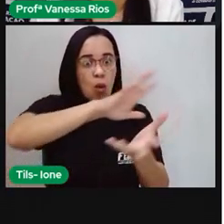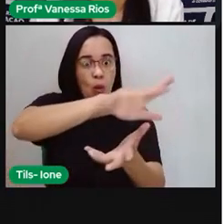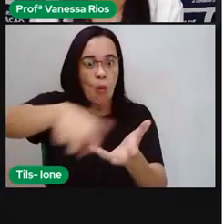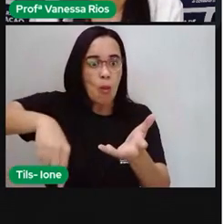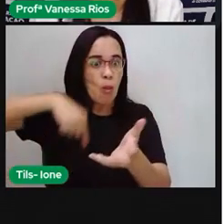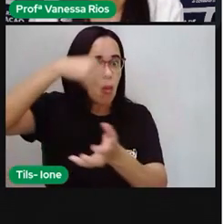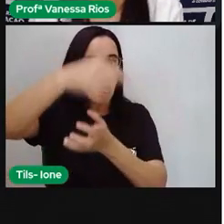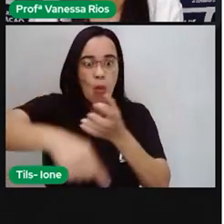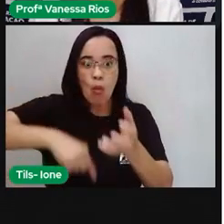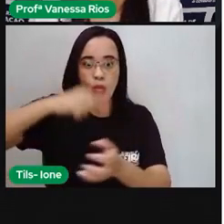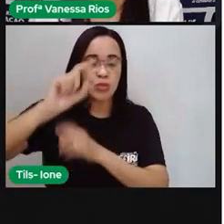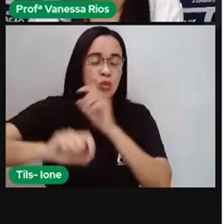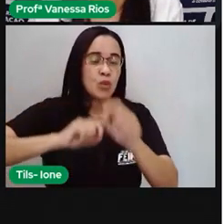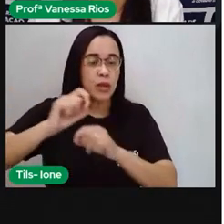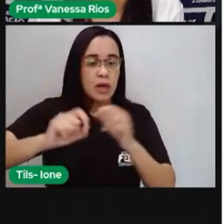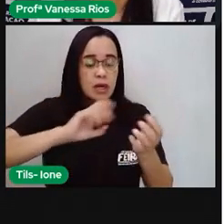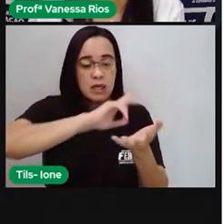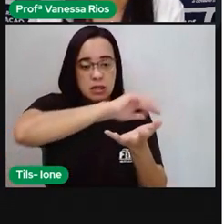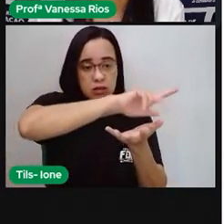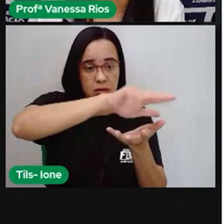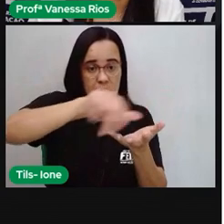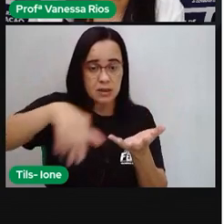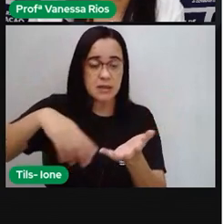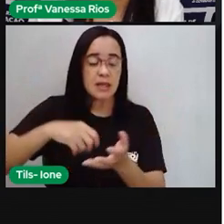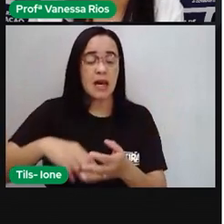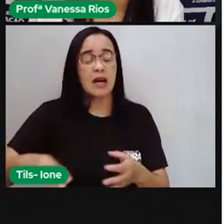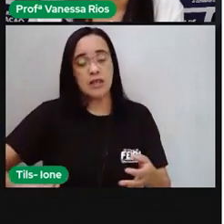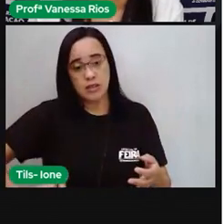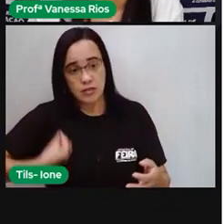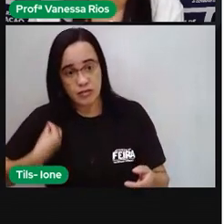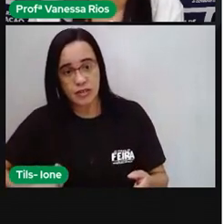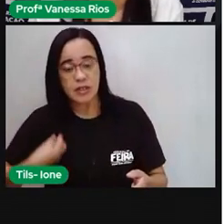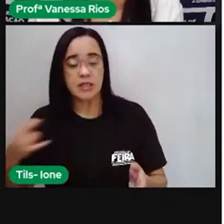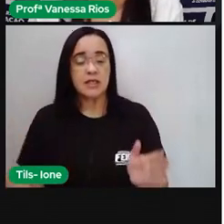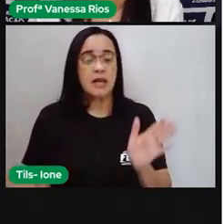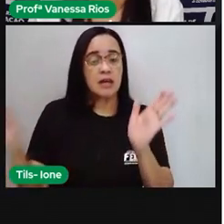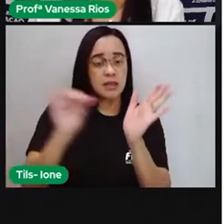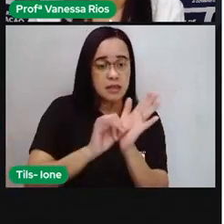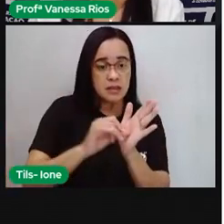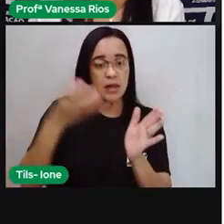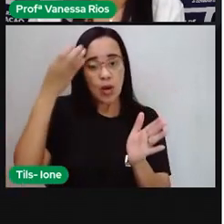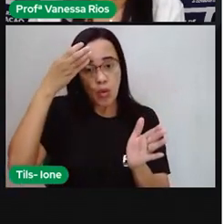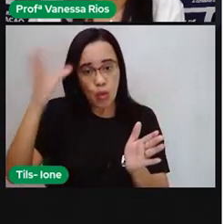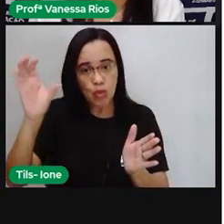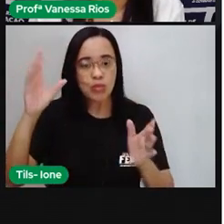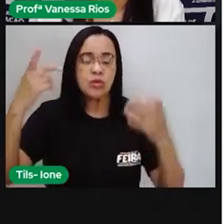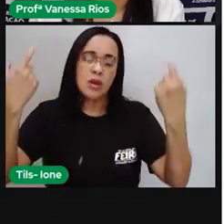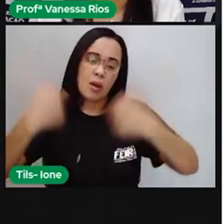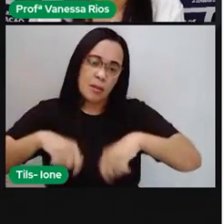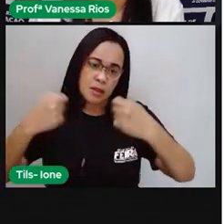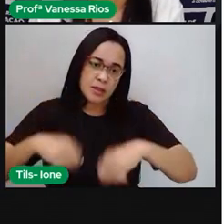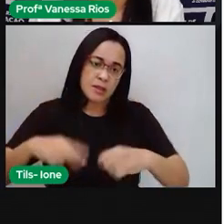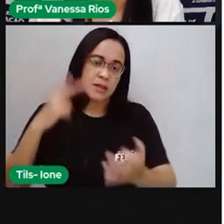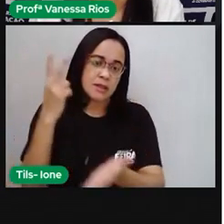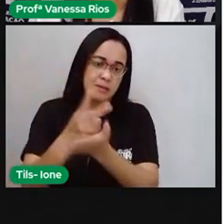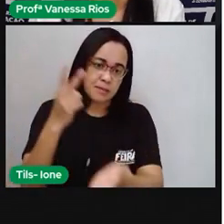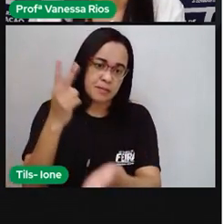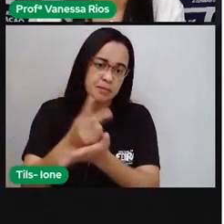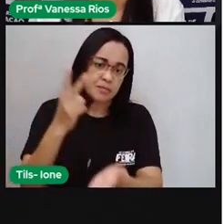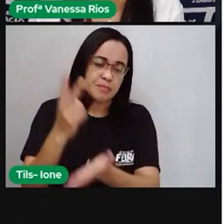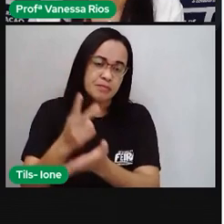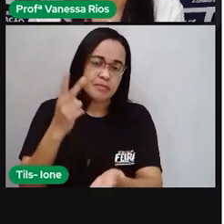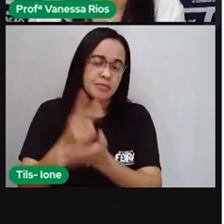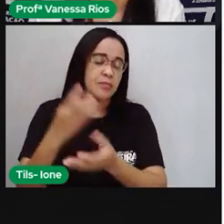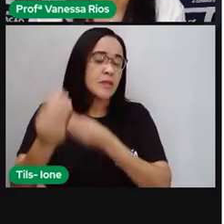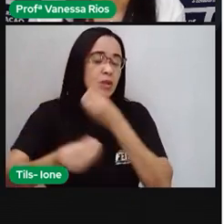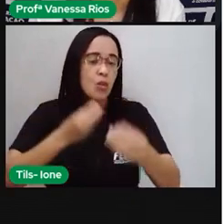os modos de viver, todas as identidades culturais precisam ser preservadas no decorrer do tempo e